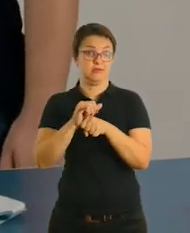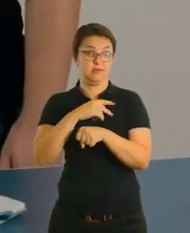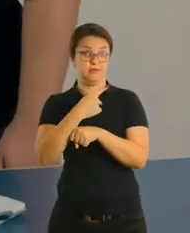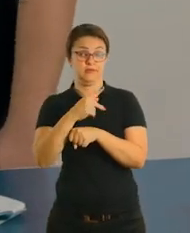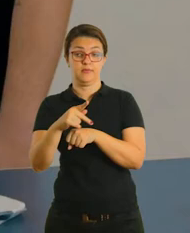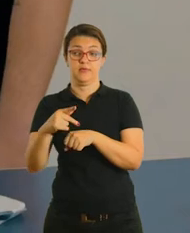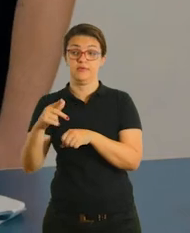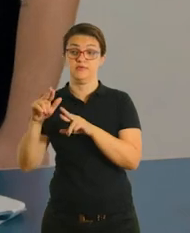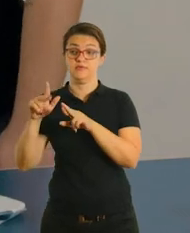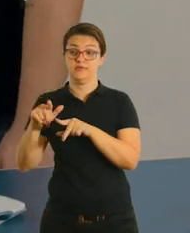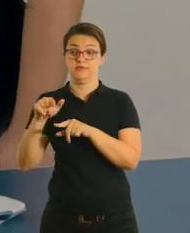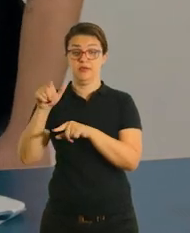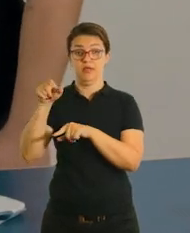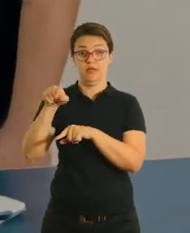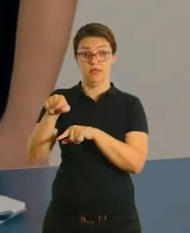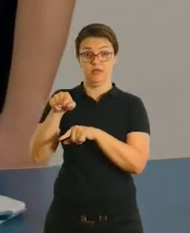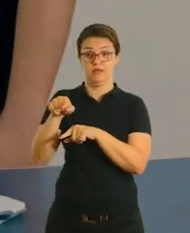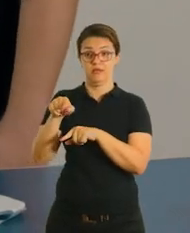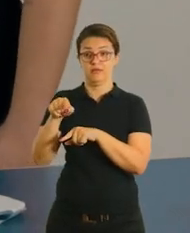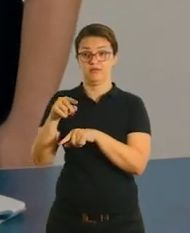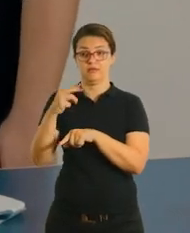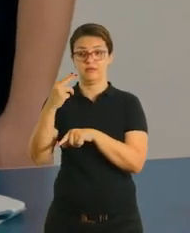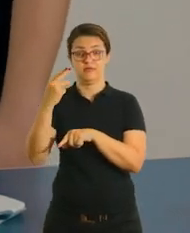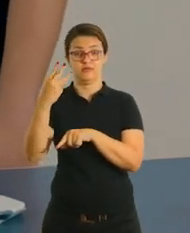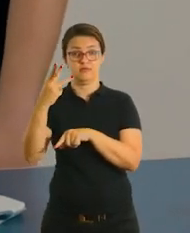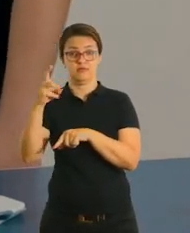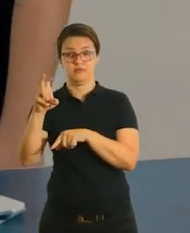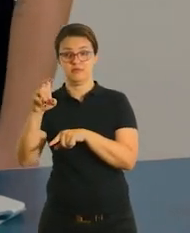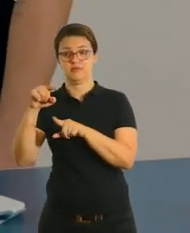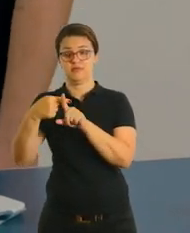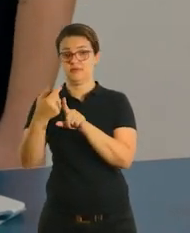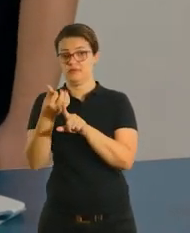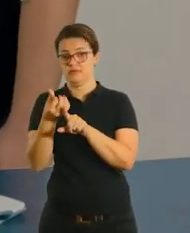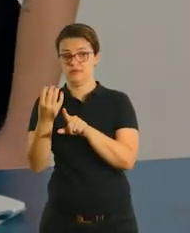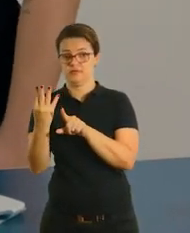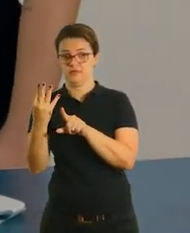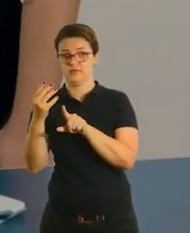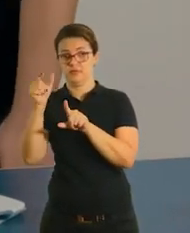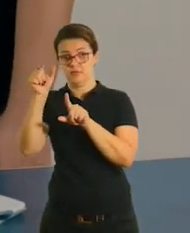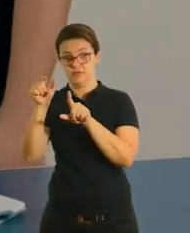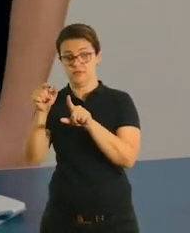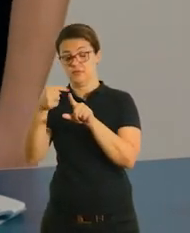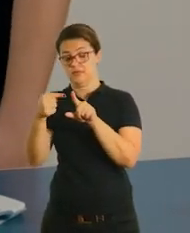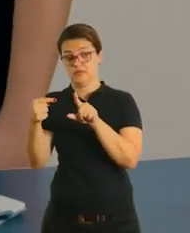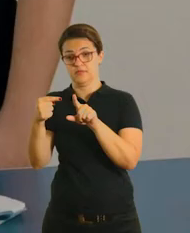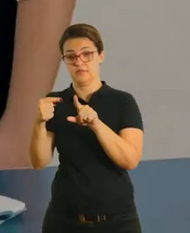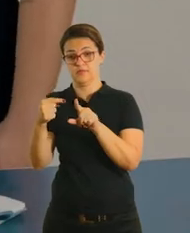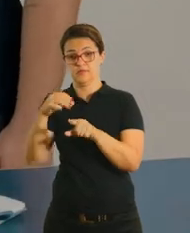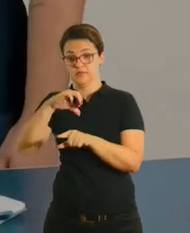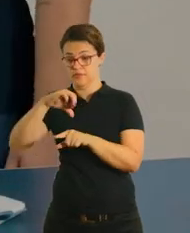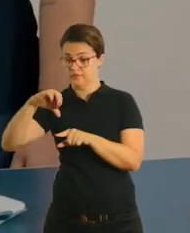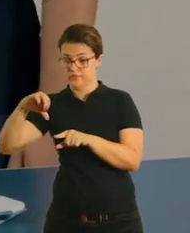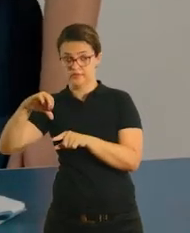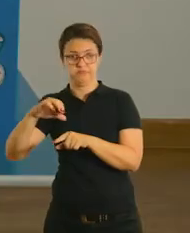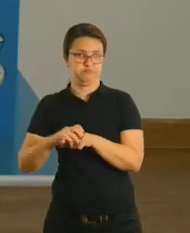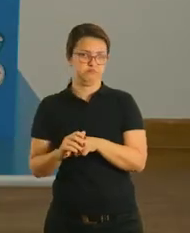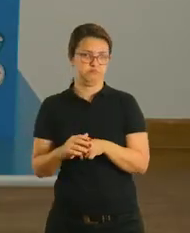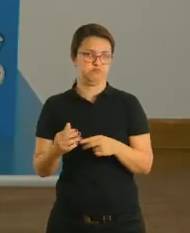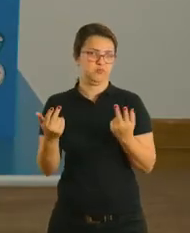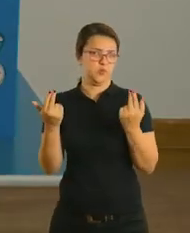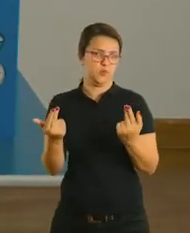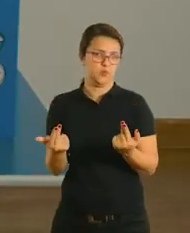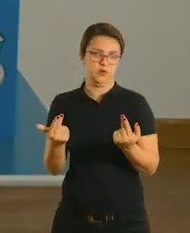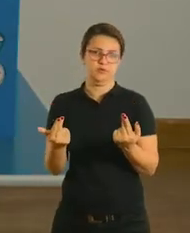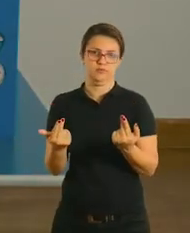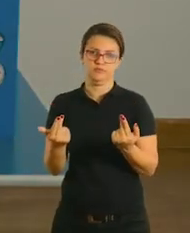direto. Ela montou a conta, 35 mais 64. 5 mais 4, 9. 3 mais 6, 9. As duas